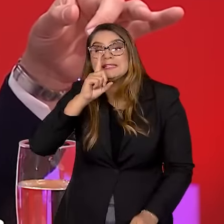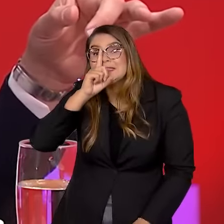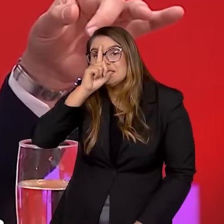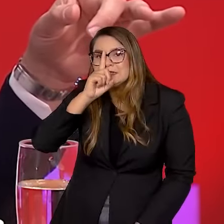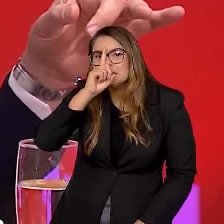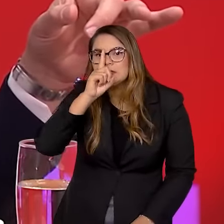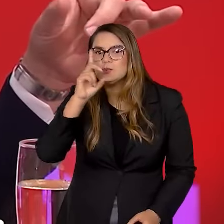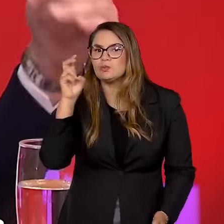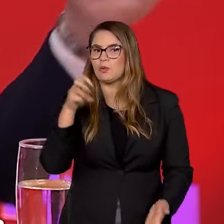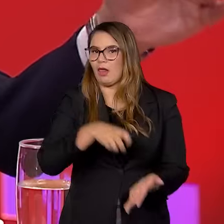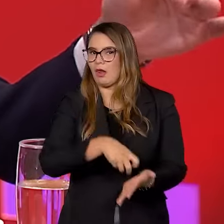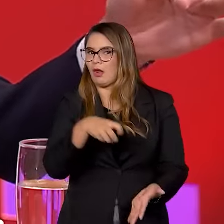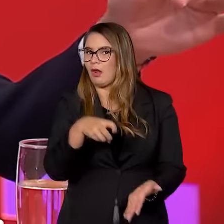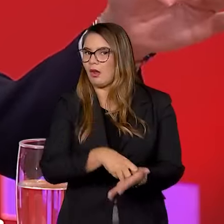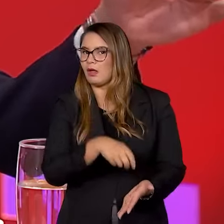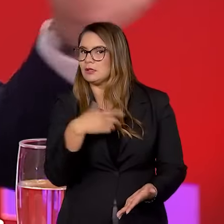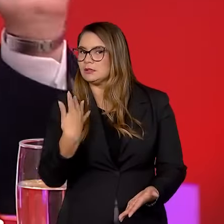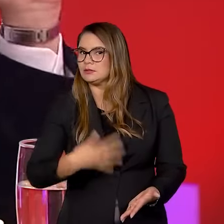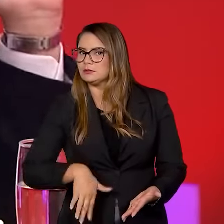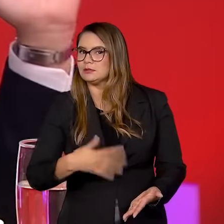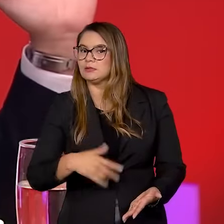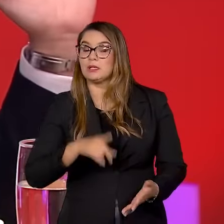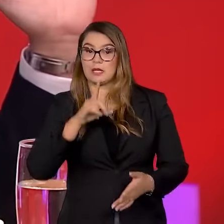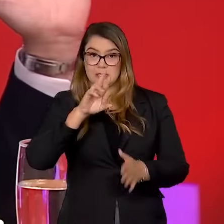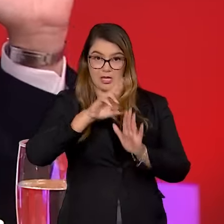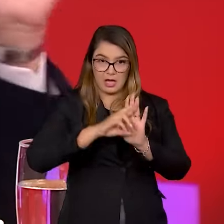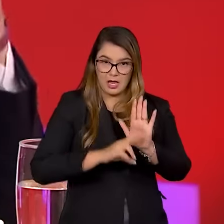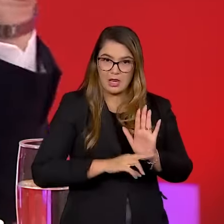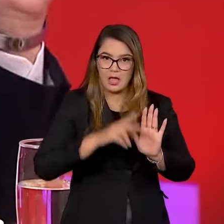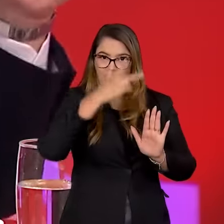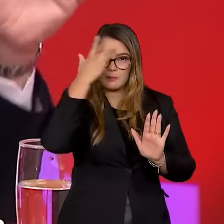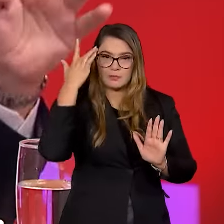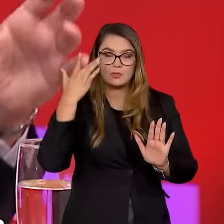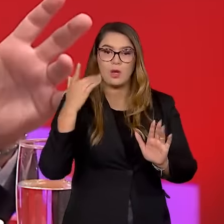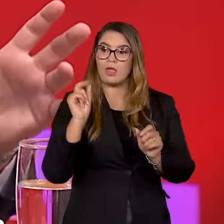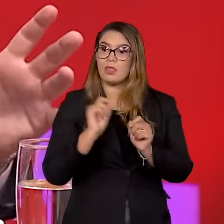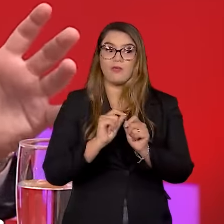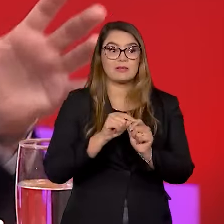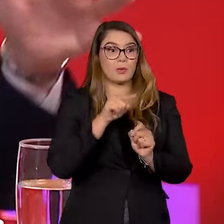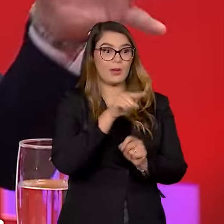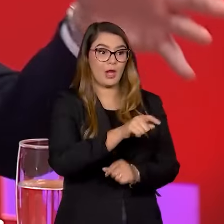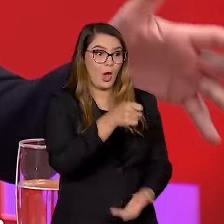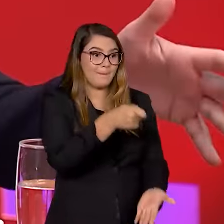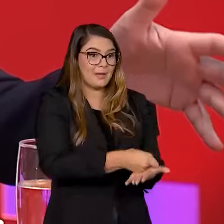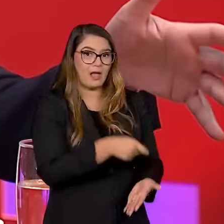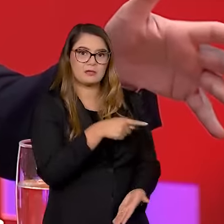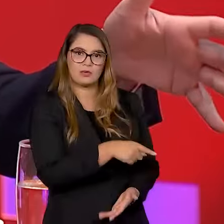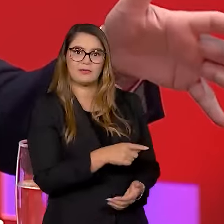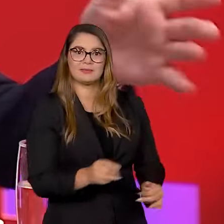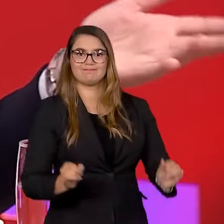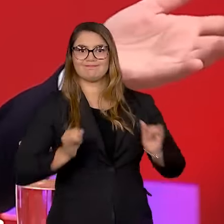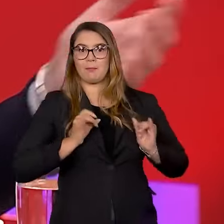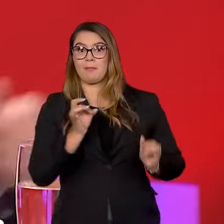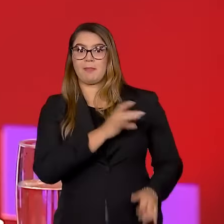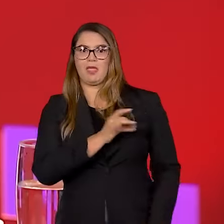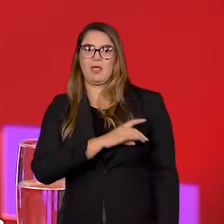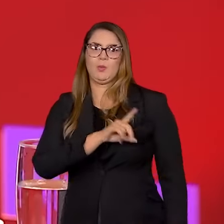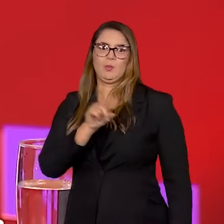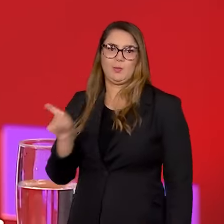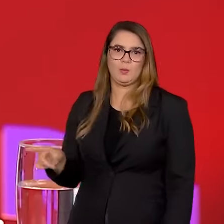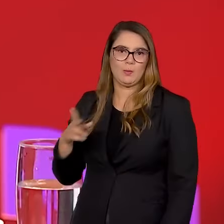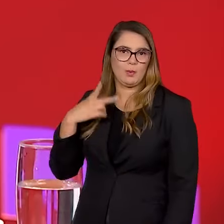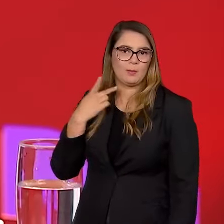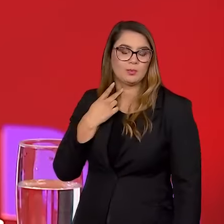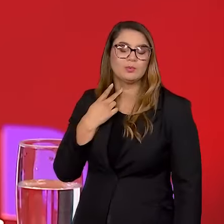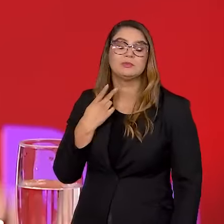de ser penalizado, que é essa regra, o sujeito simplesmente resolveu não fazer o que ele tinha obrigação de fazer. Então, é